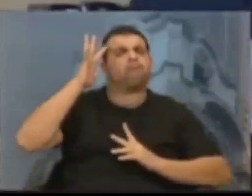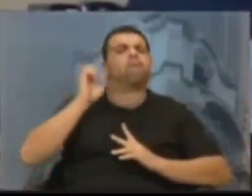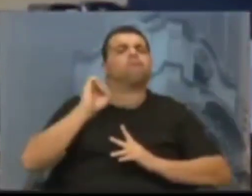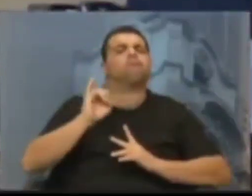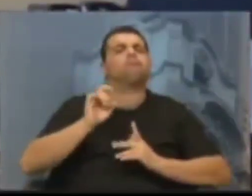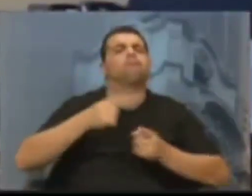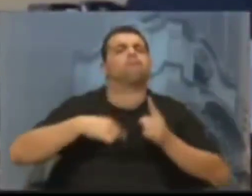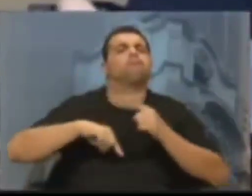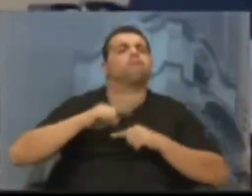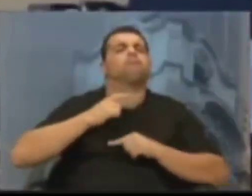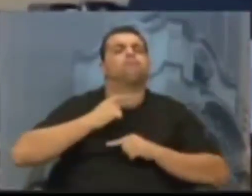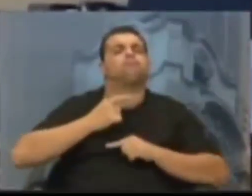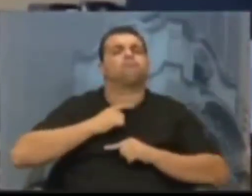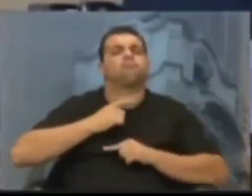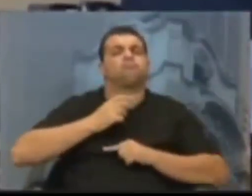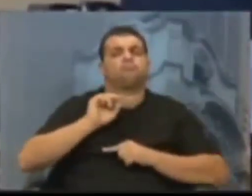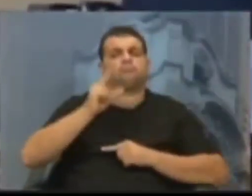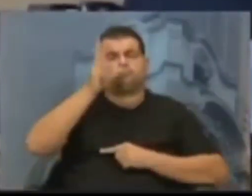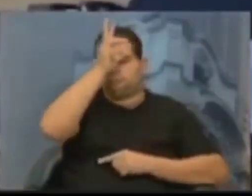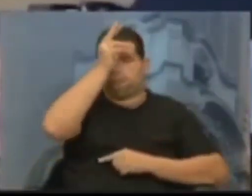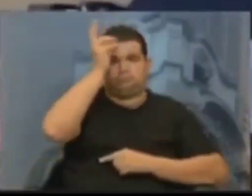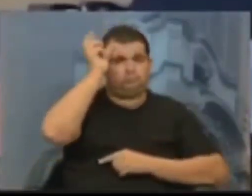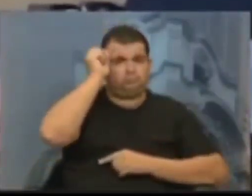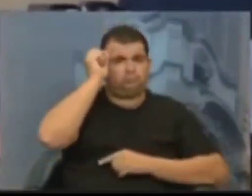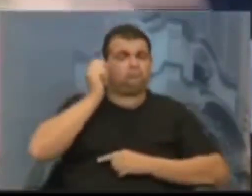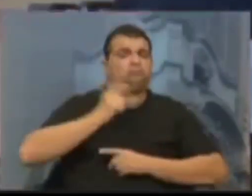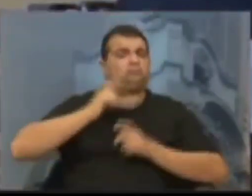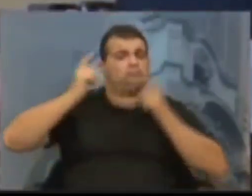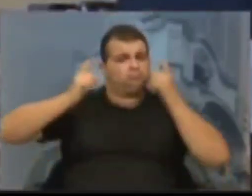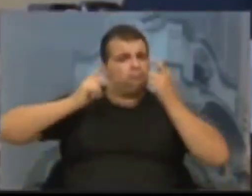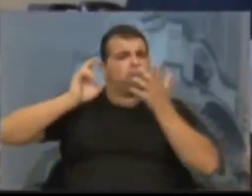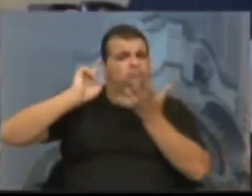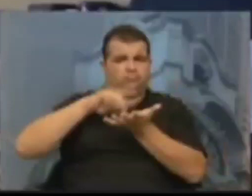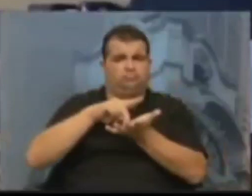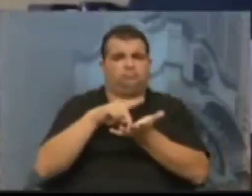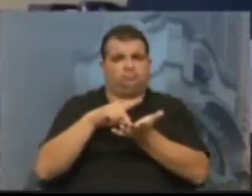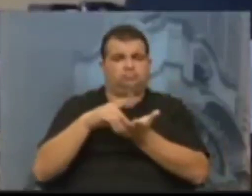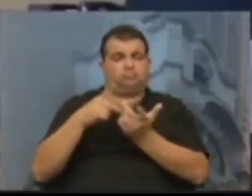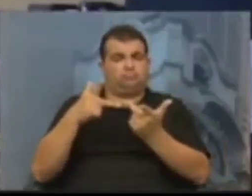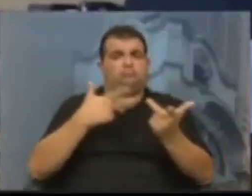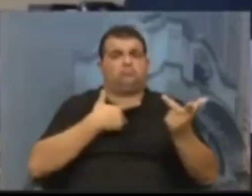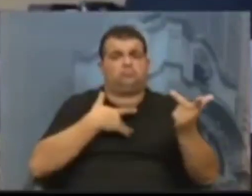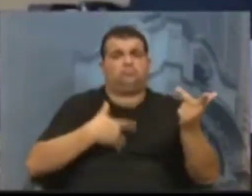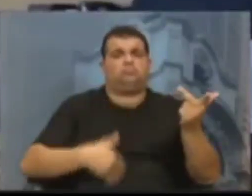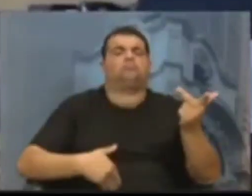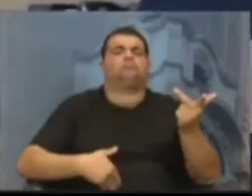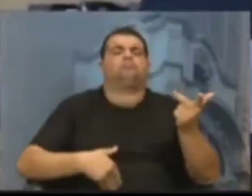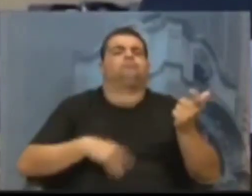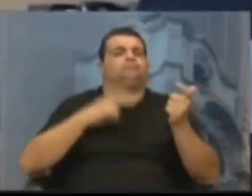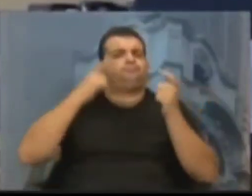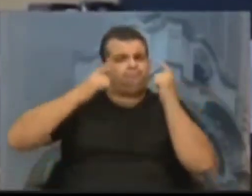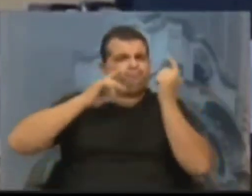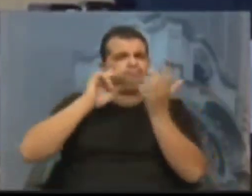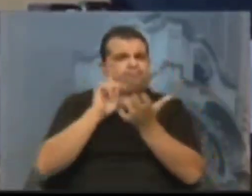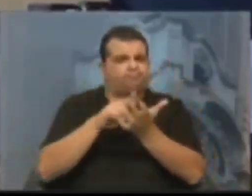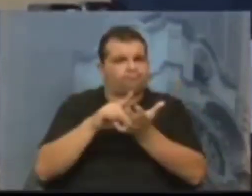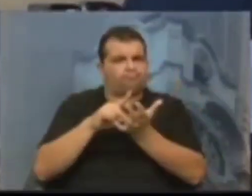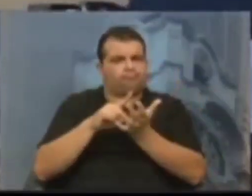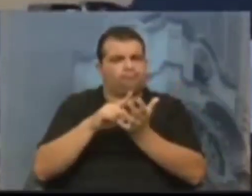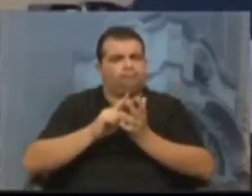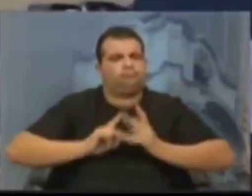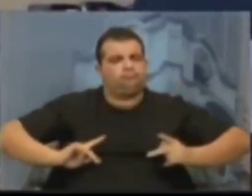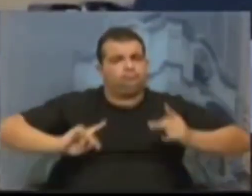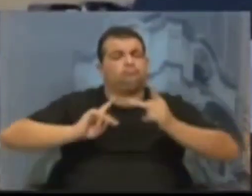administradores e prefeitos que tivessem preocupação real com aquilo que é público, preocupação real com a própria